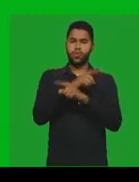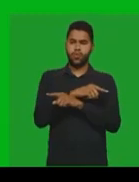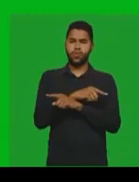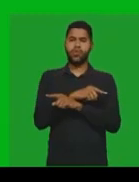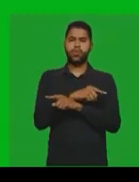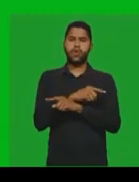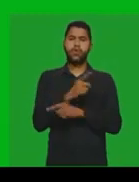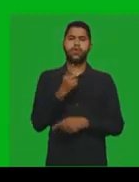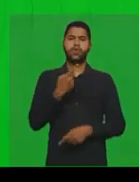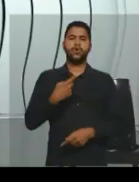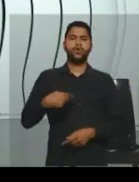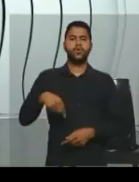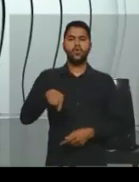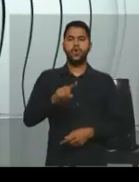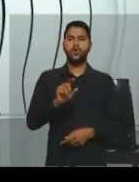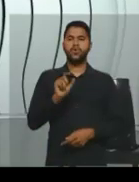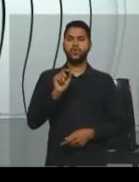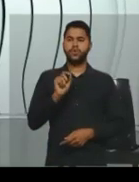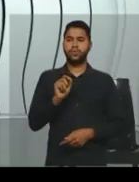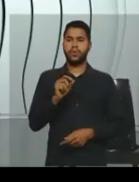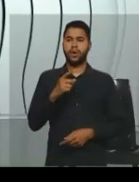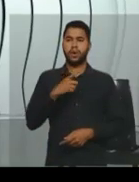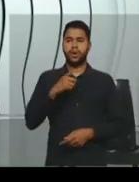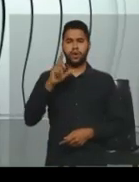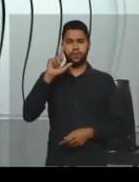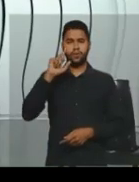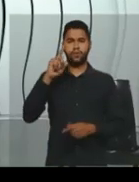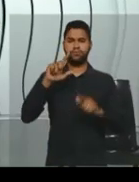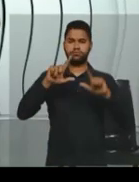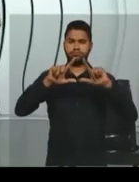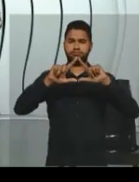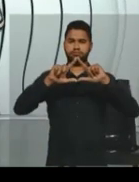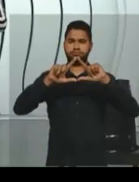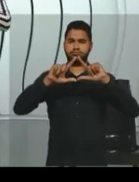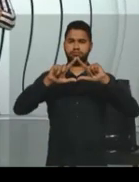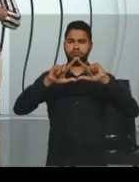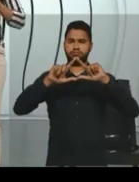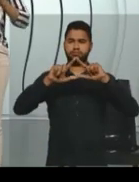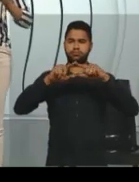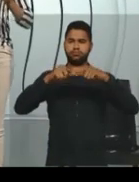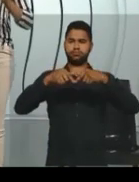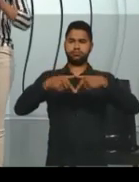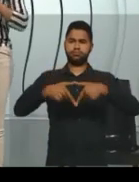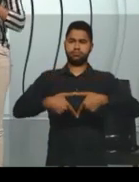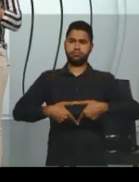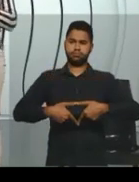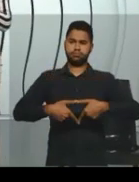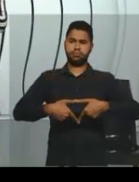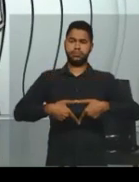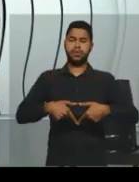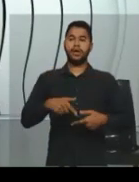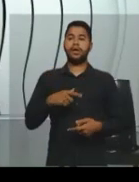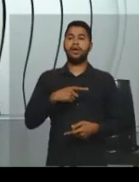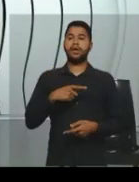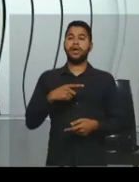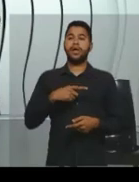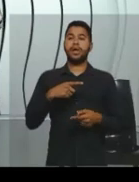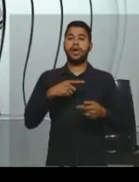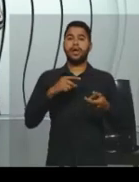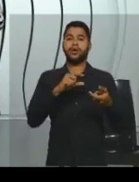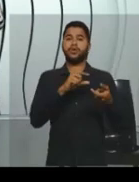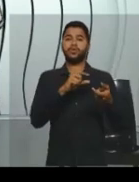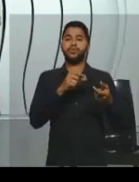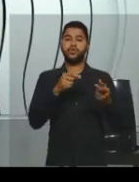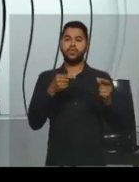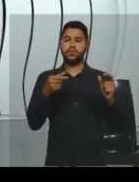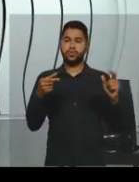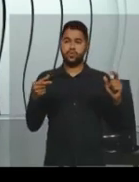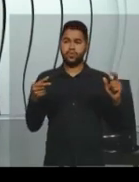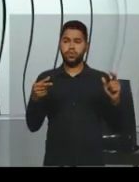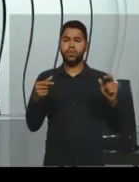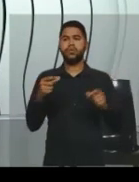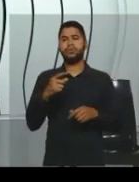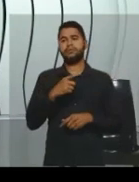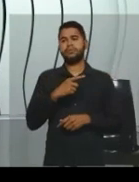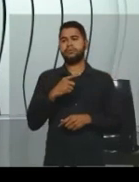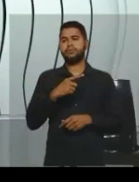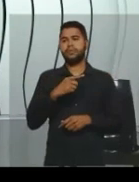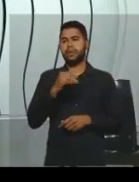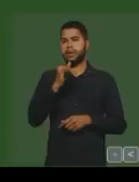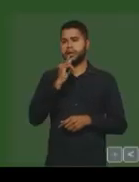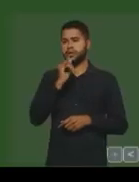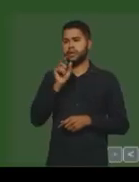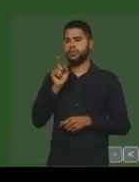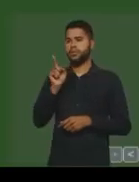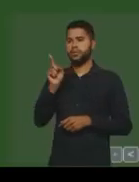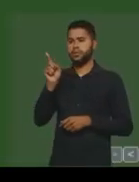nós vamos ver que nós temos aqui, é uma técnica, né? Então, nós vamos ver a estrutura da pirâmide. Então, tem ali, né,